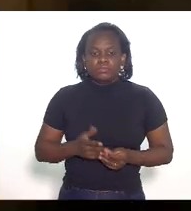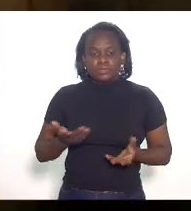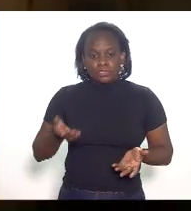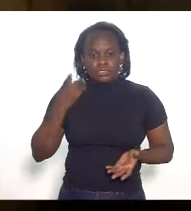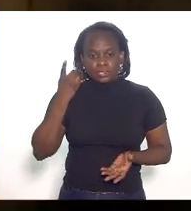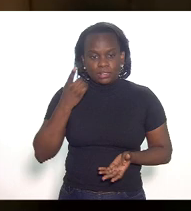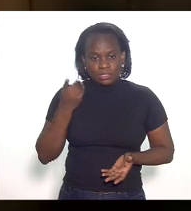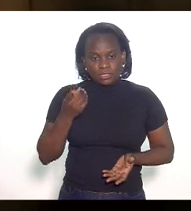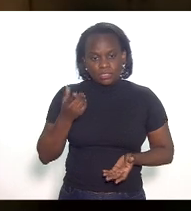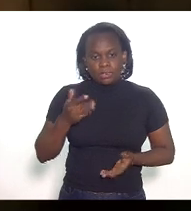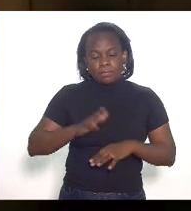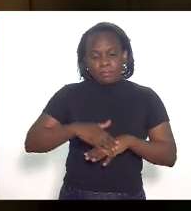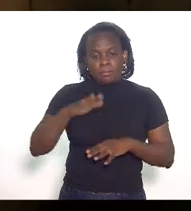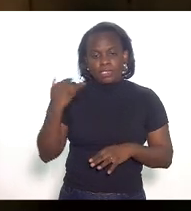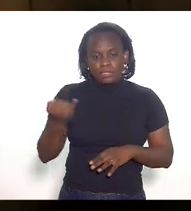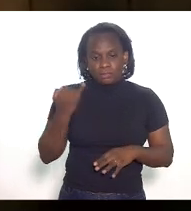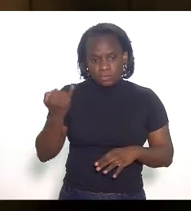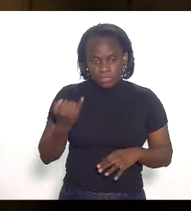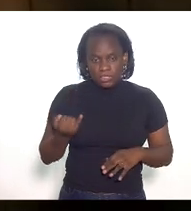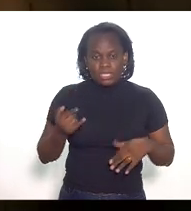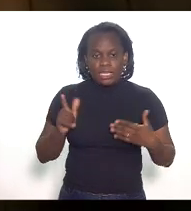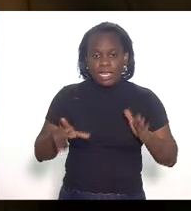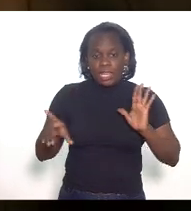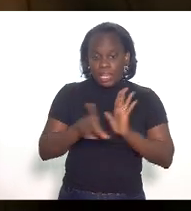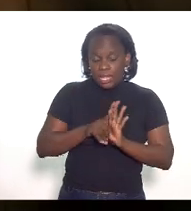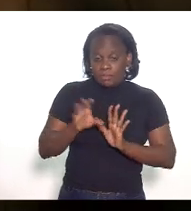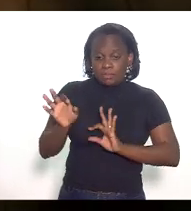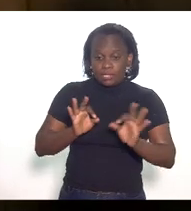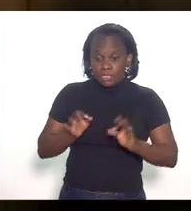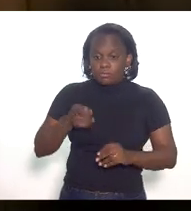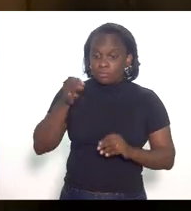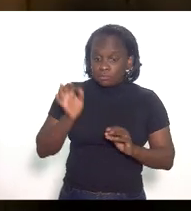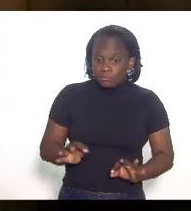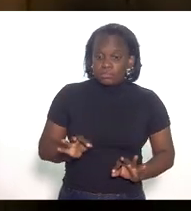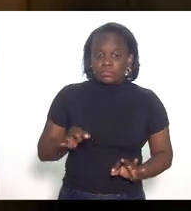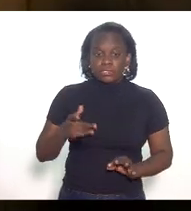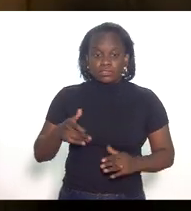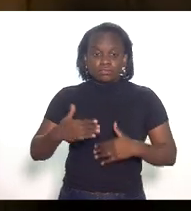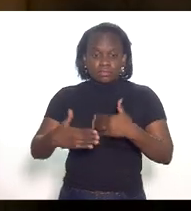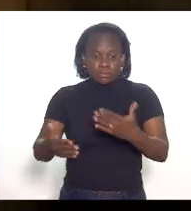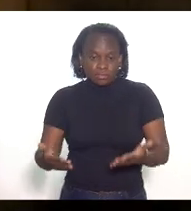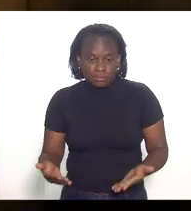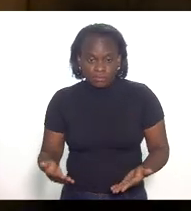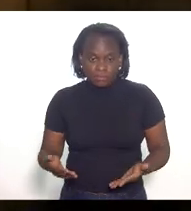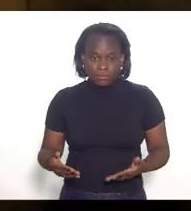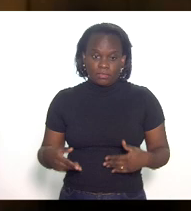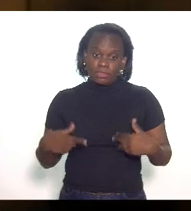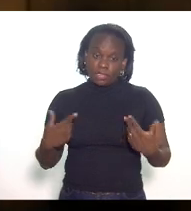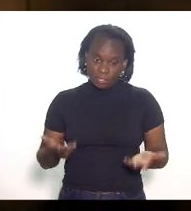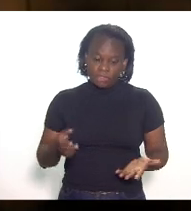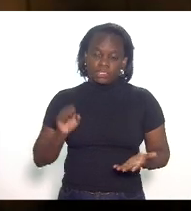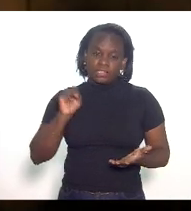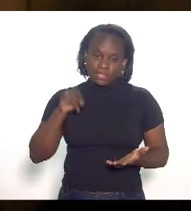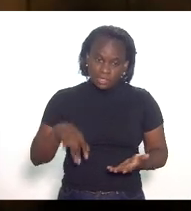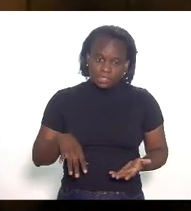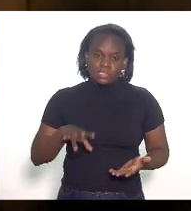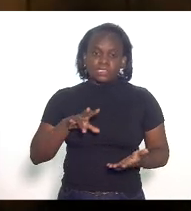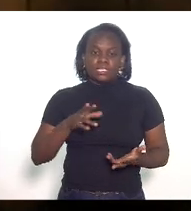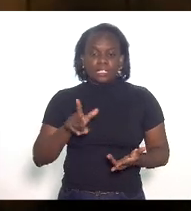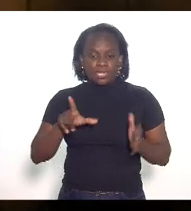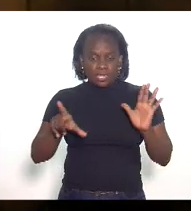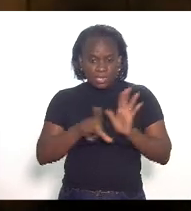deputado o mais importante é para quando a lei for produzir efetivamente os seus efeitos e aí sim a lei de